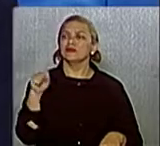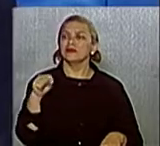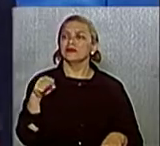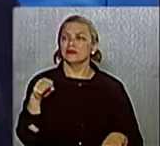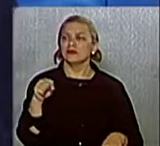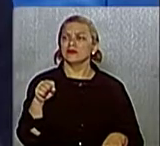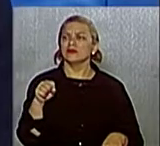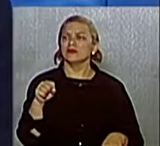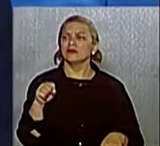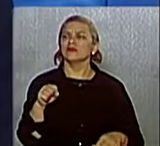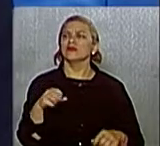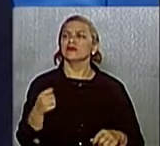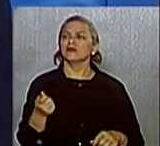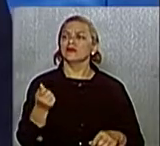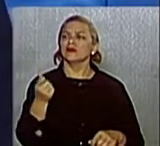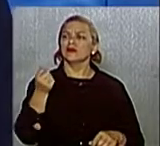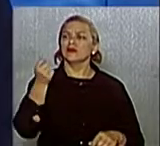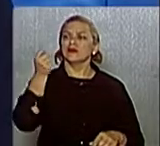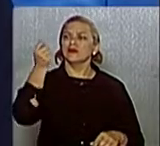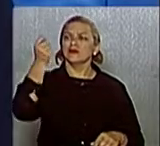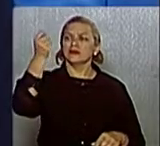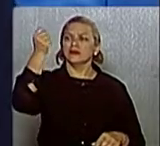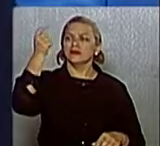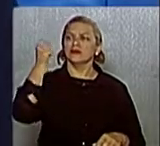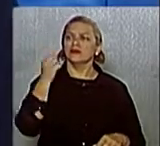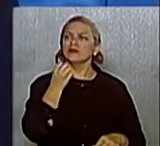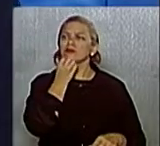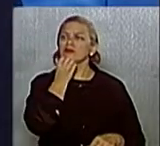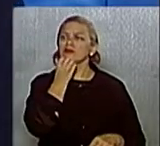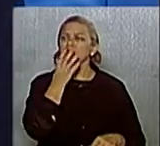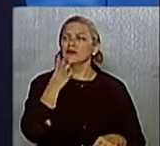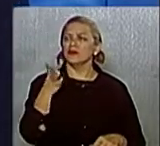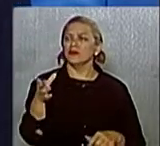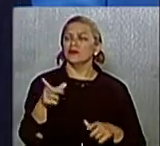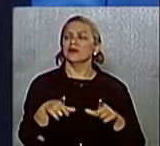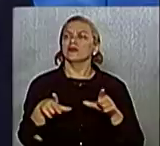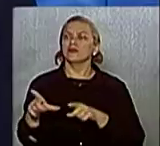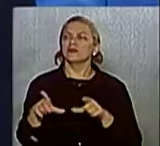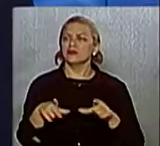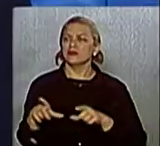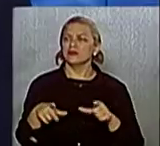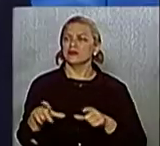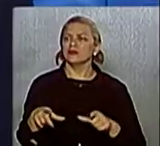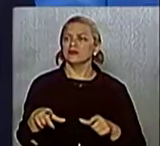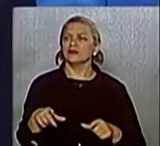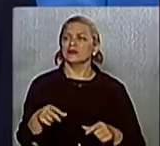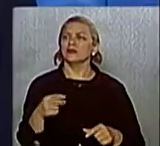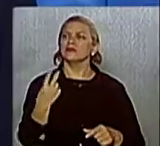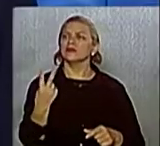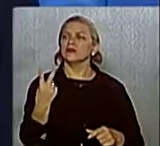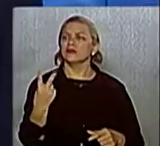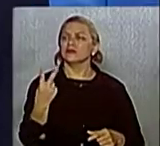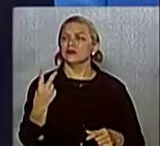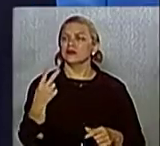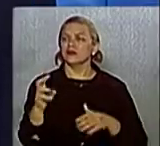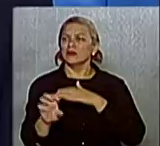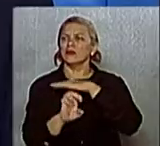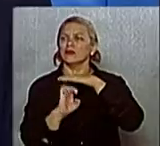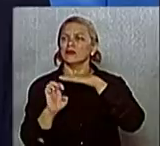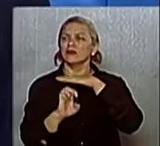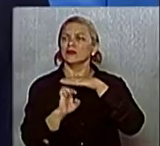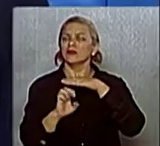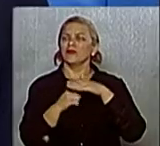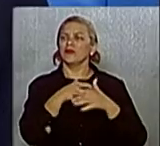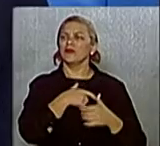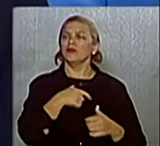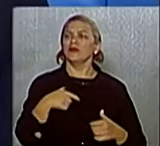trazer o lucro através da boa prestação de serviço. E falar em lucro, nós temos duas empresas públicas, duas autarquias